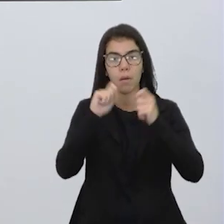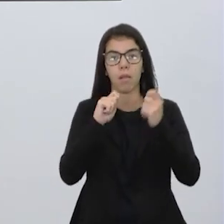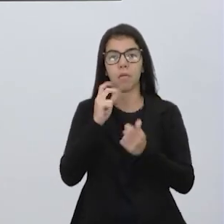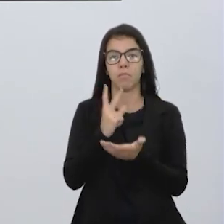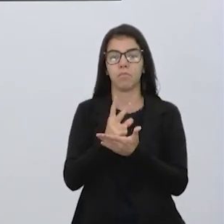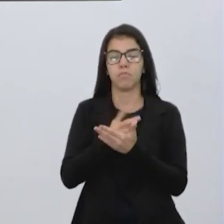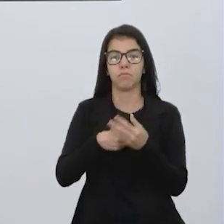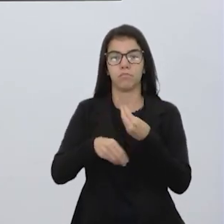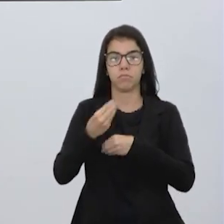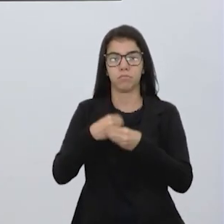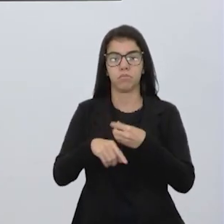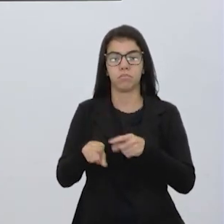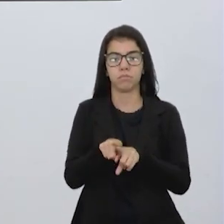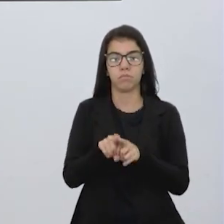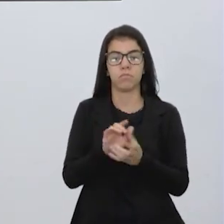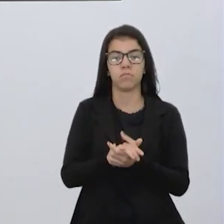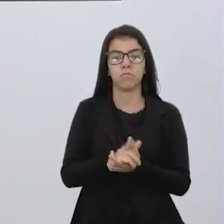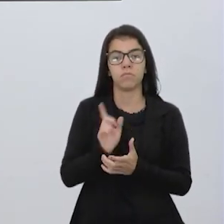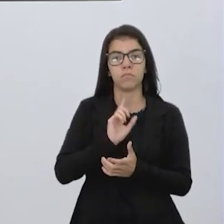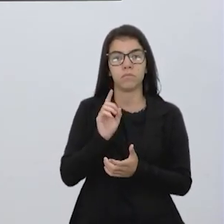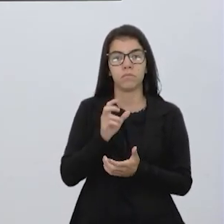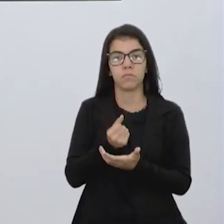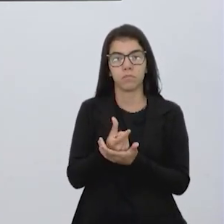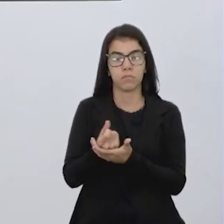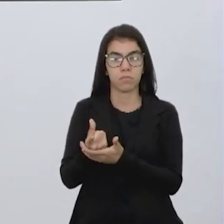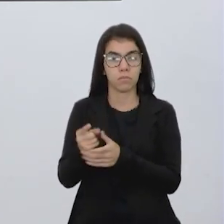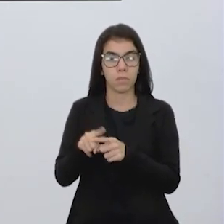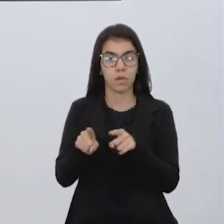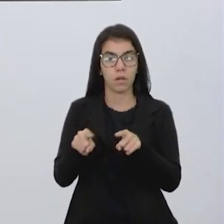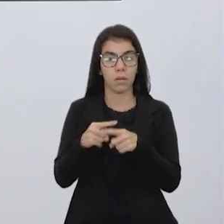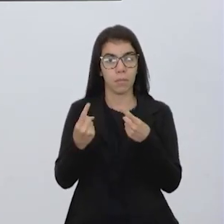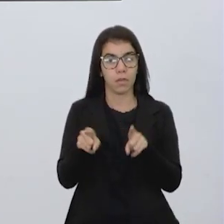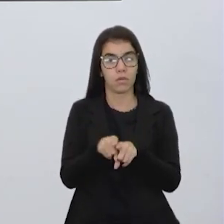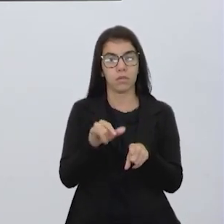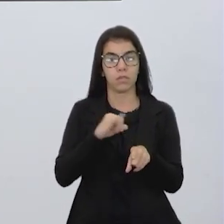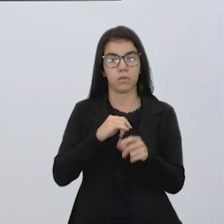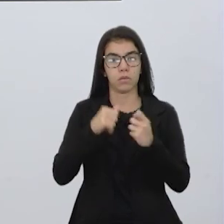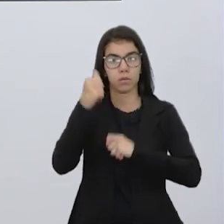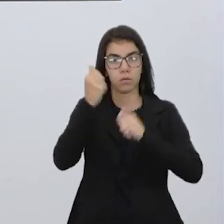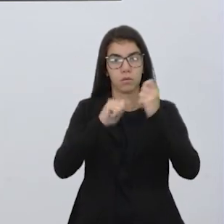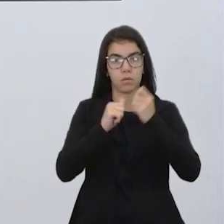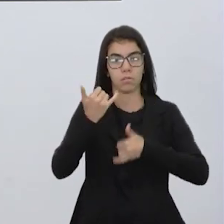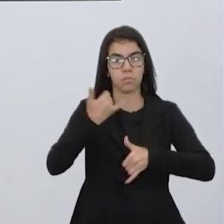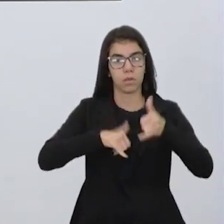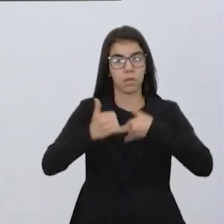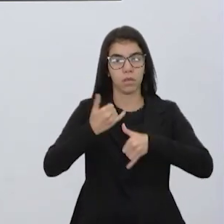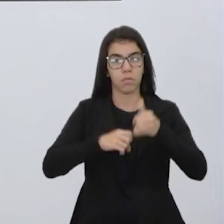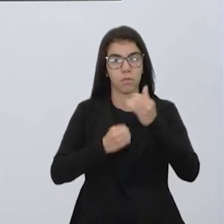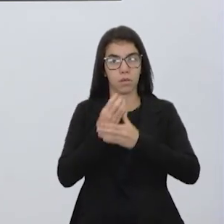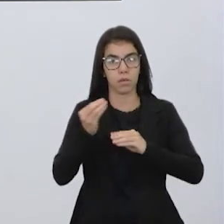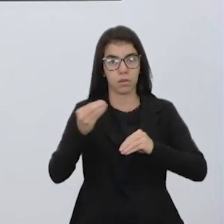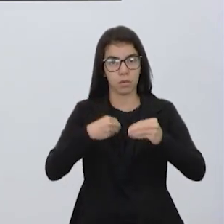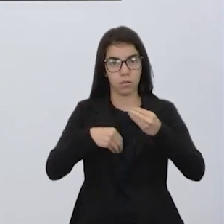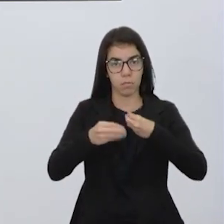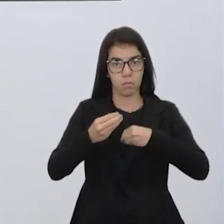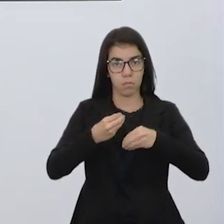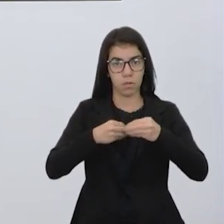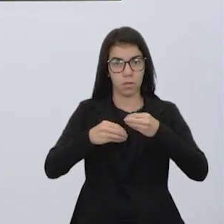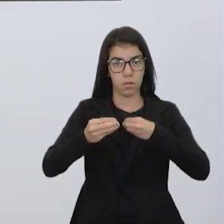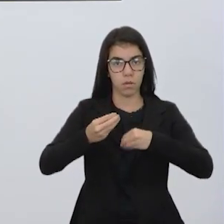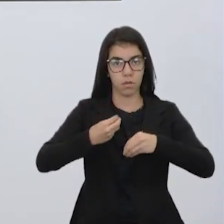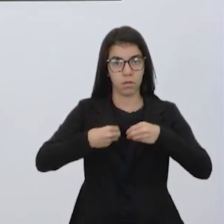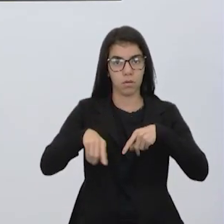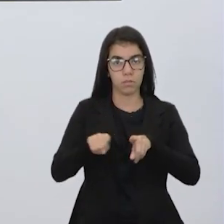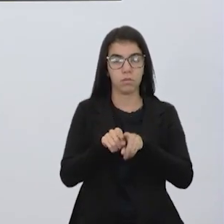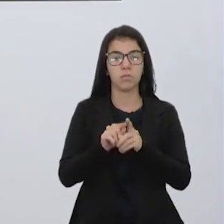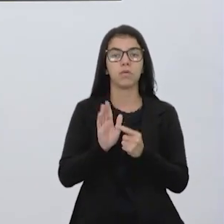diante. Além disso, não só o comércio, né? A venda, eu tenho a indústria química, que é a que produz esse material, né? Que traz a